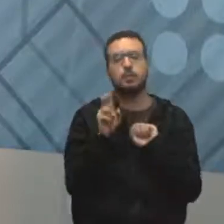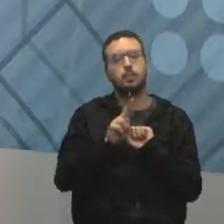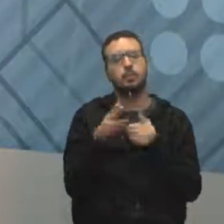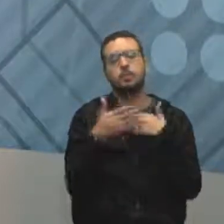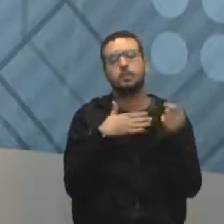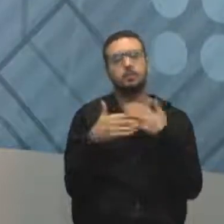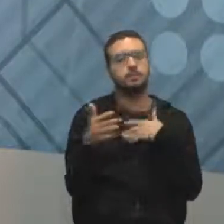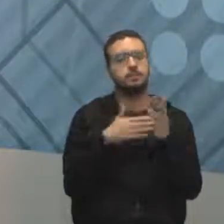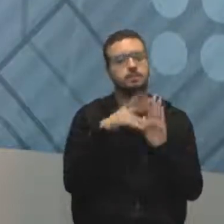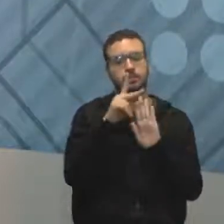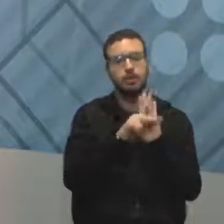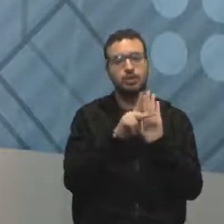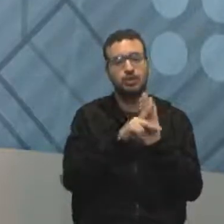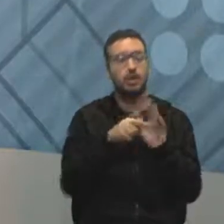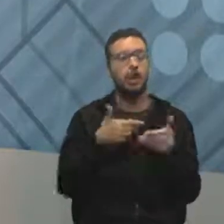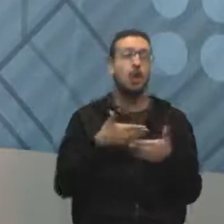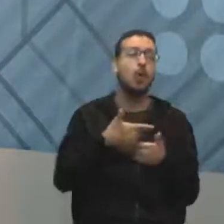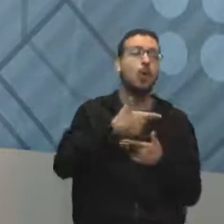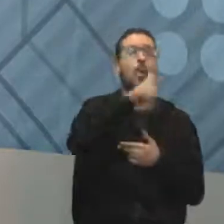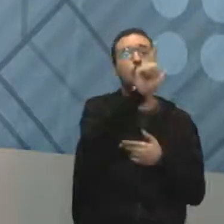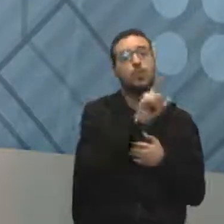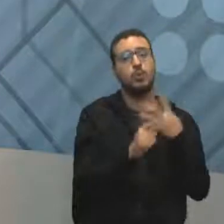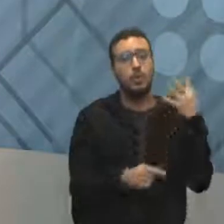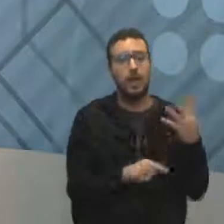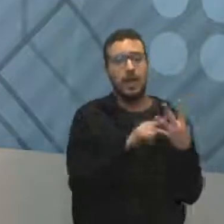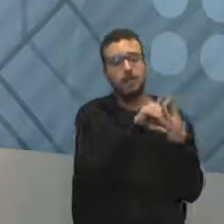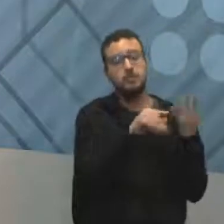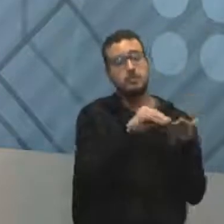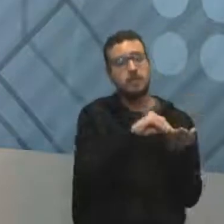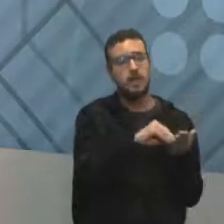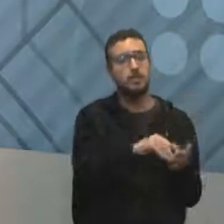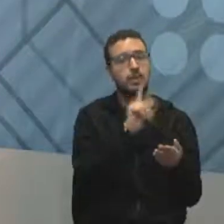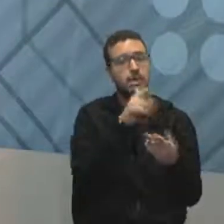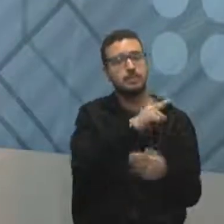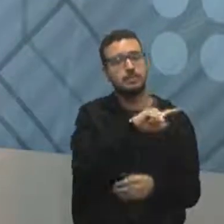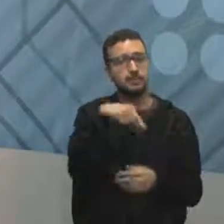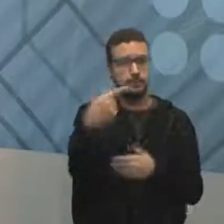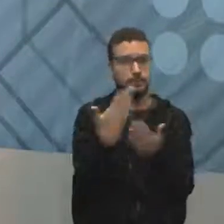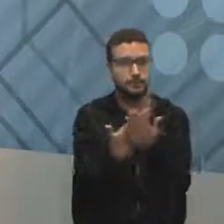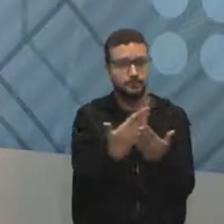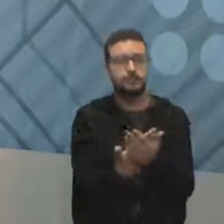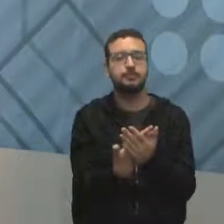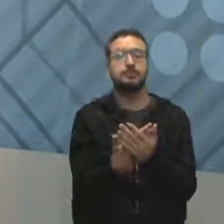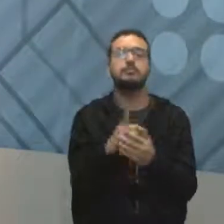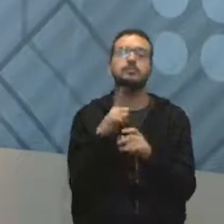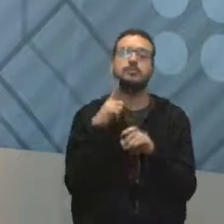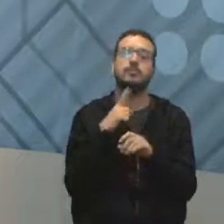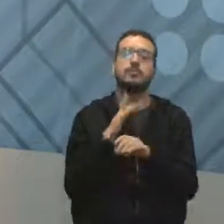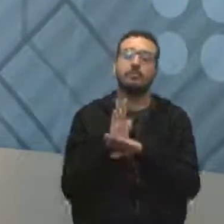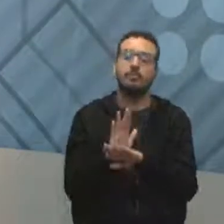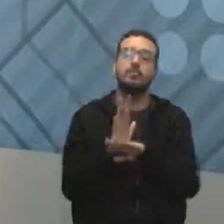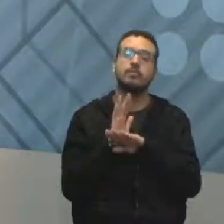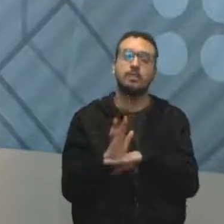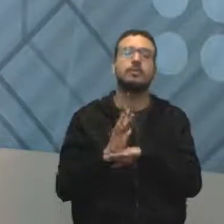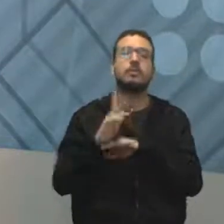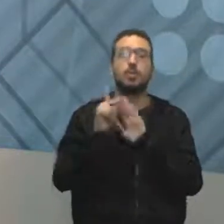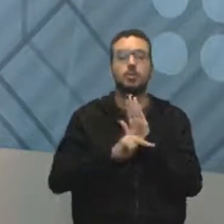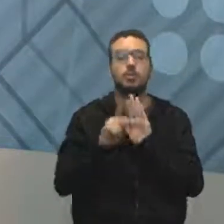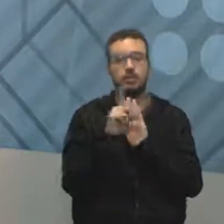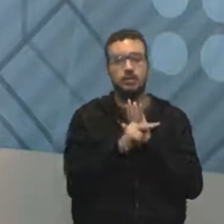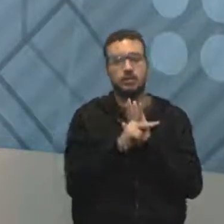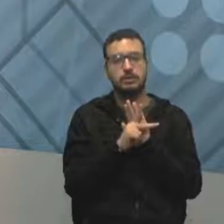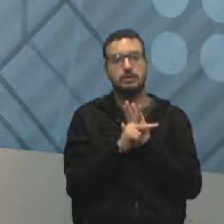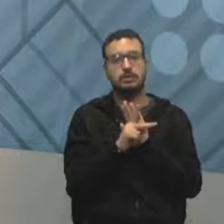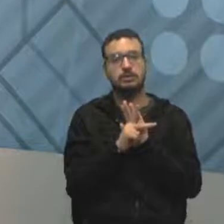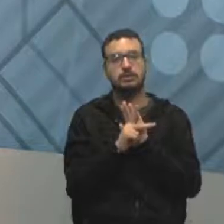projeto. As outras áreas que a gente vai trabalhar nas próximas áreas, elas vêm trazendo contribuições para o projeto em si e